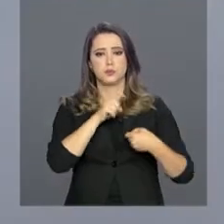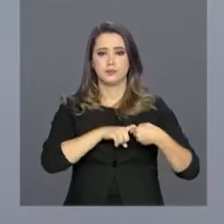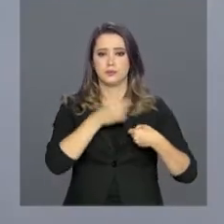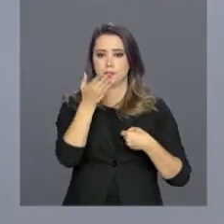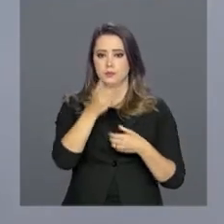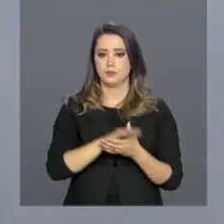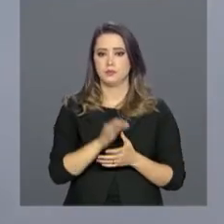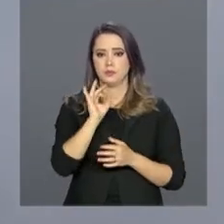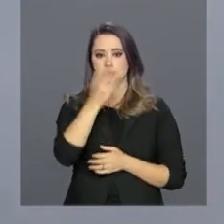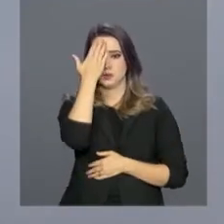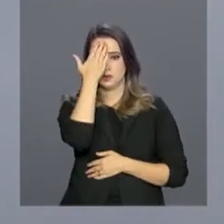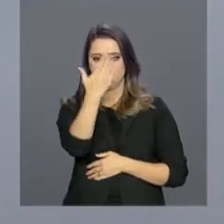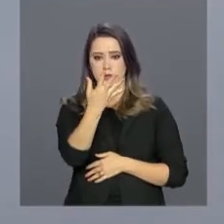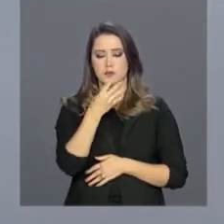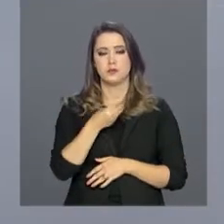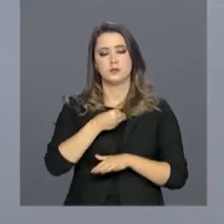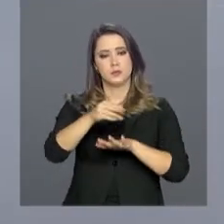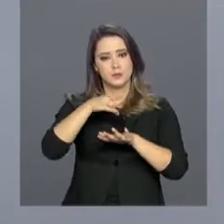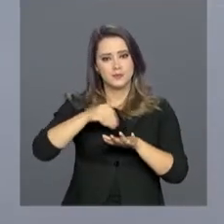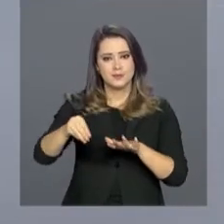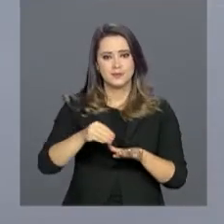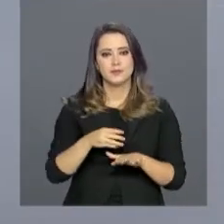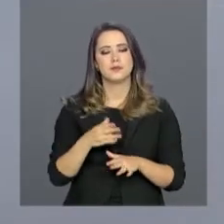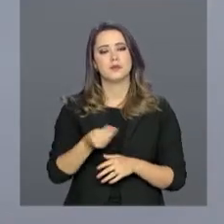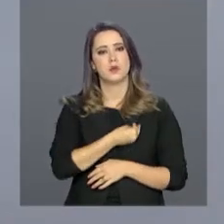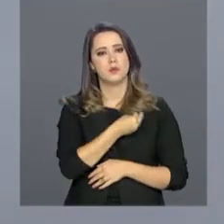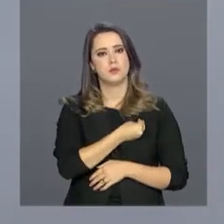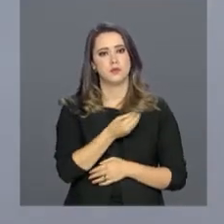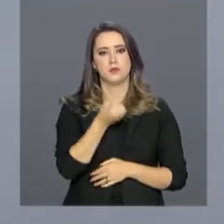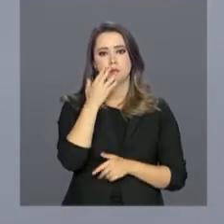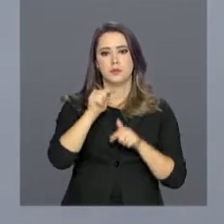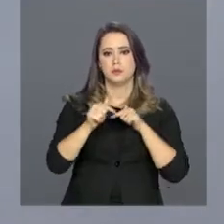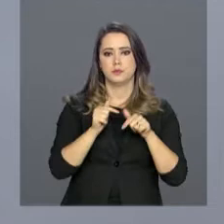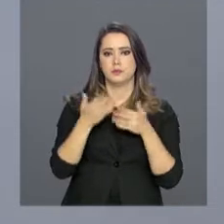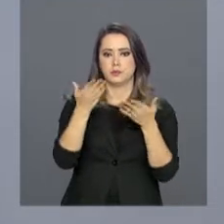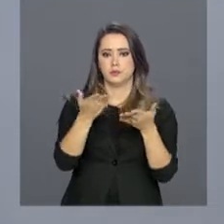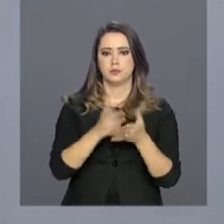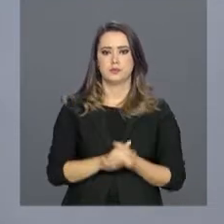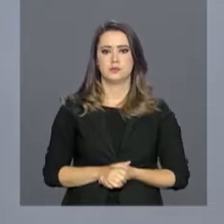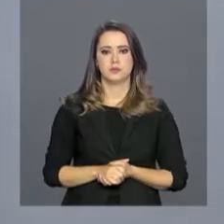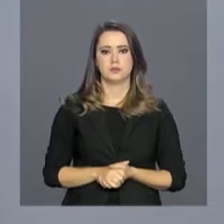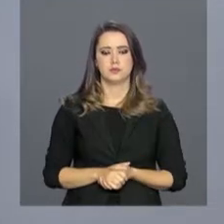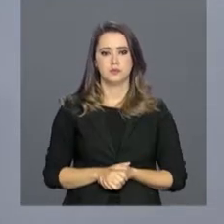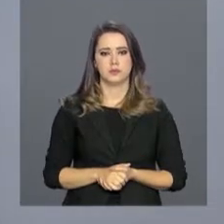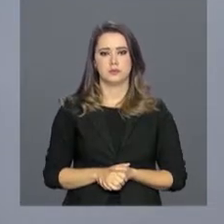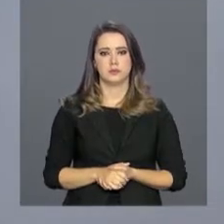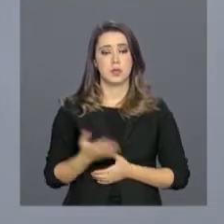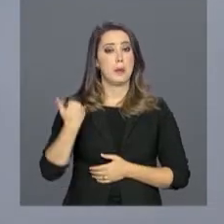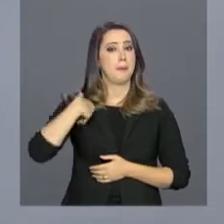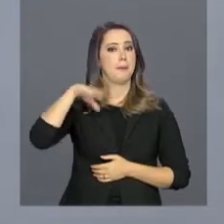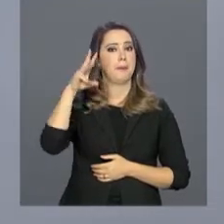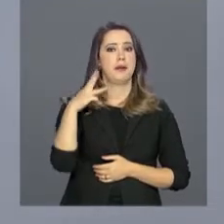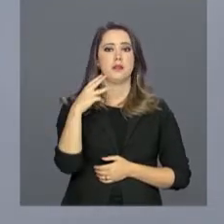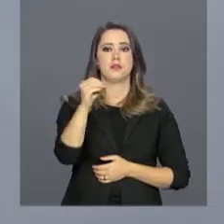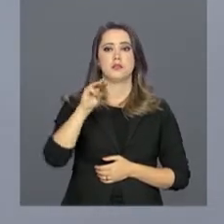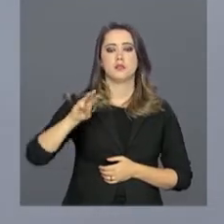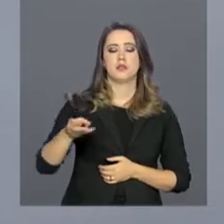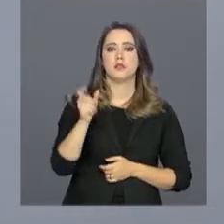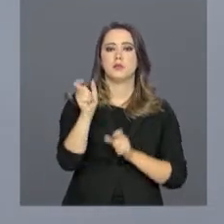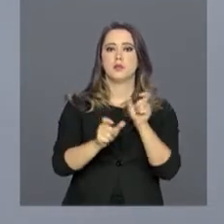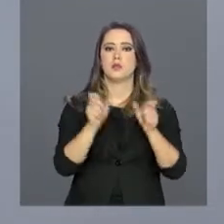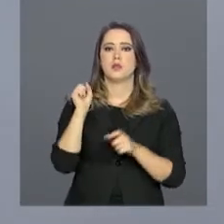Roberto. Está ótimo, Paola. Muito obrigado pelas informações ao vivo. Um bom trabalho para você. Mais de 30 milhões de